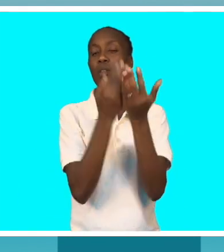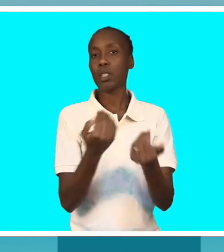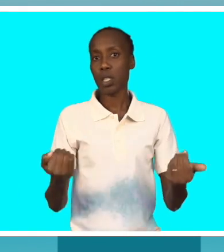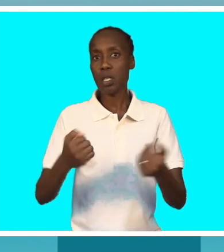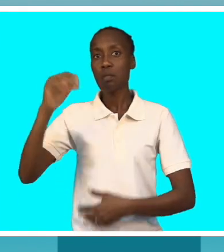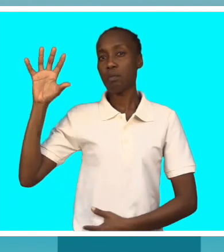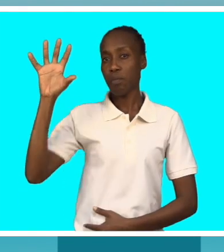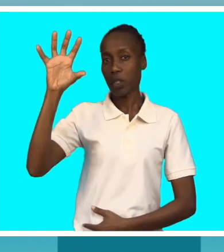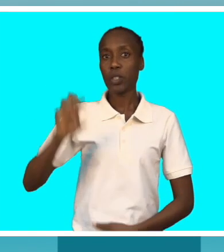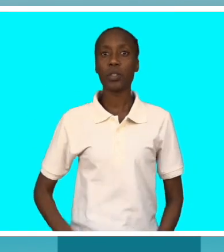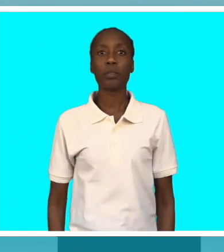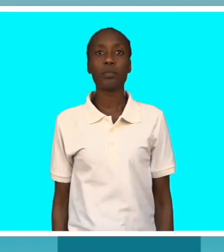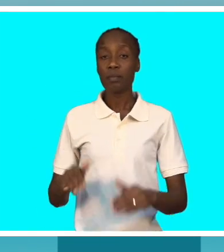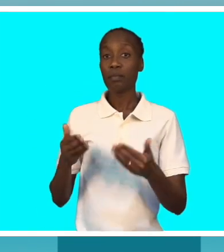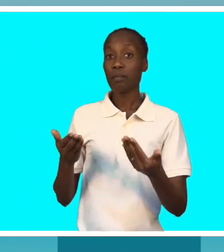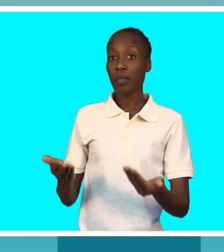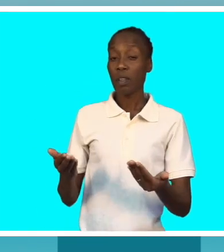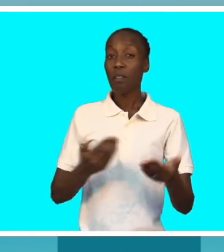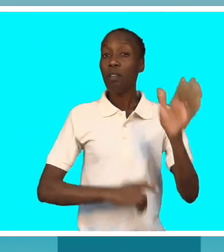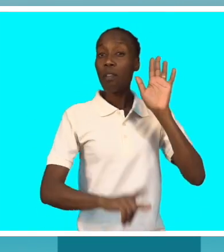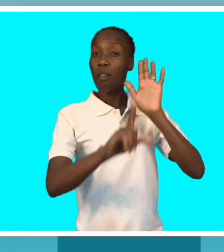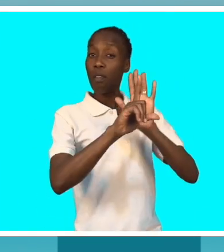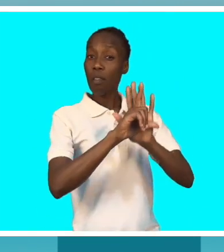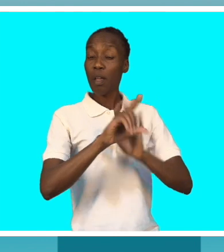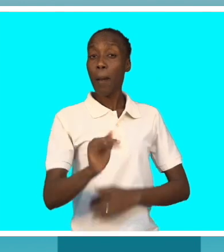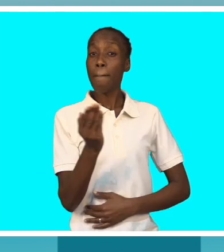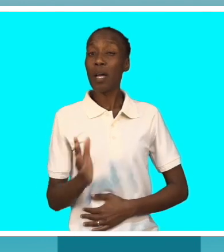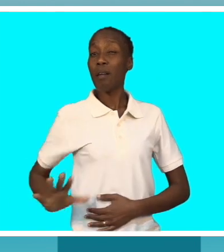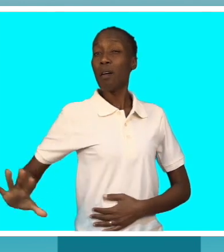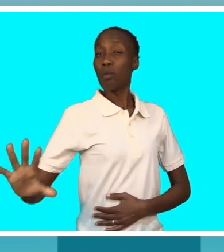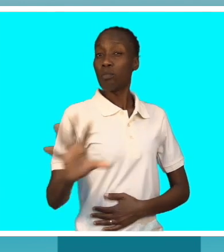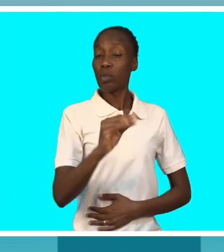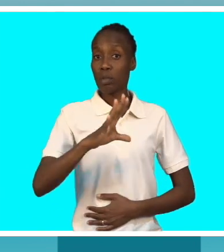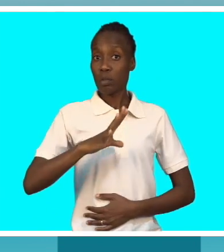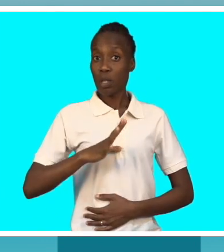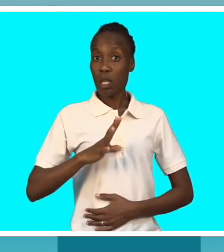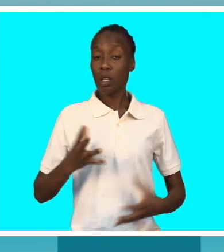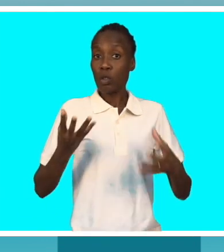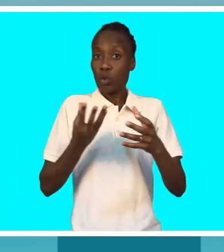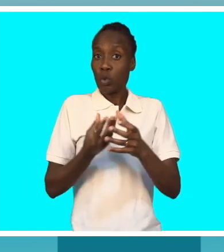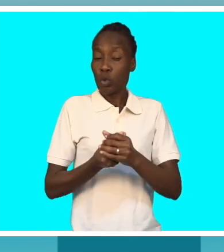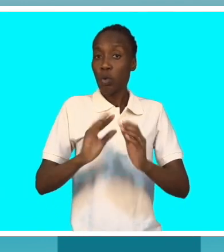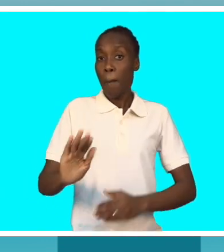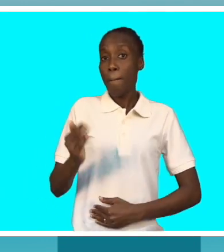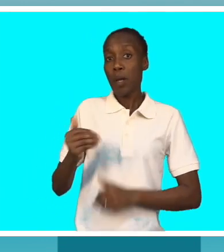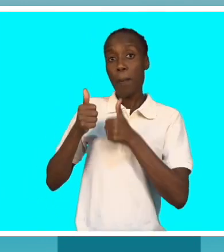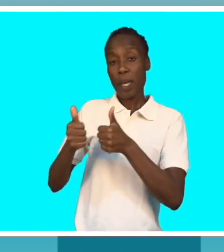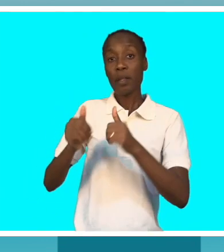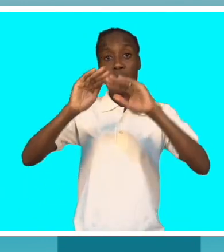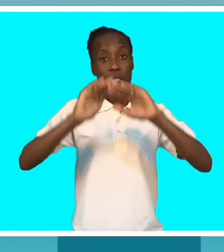país. A alavanca para todos caminharmos para o bem-estar da criança.